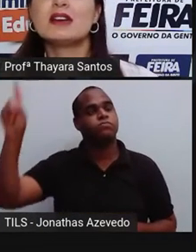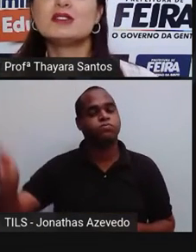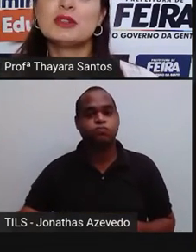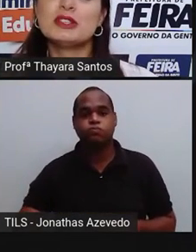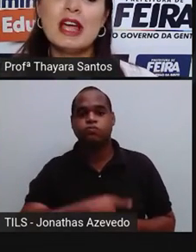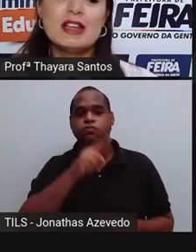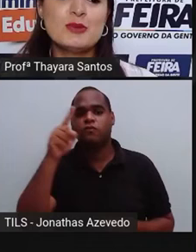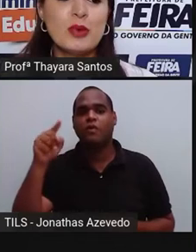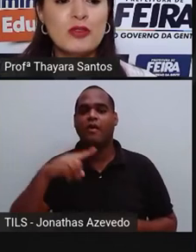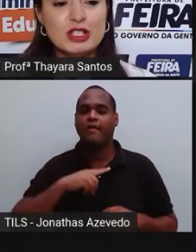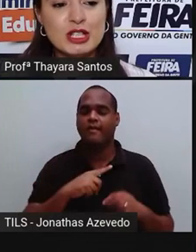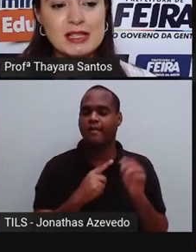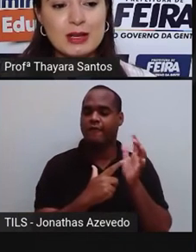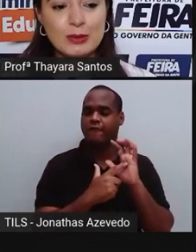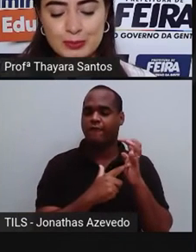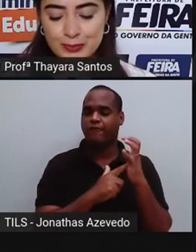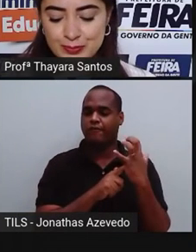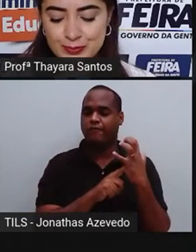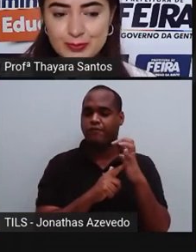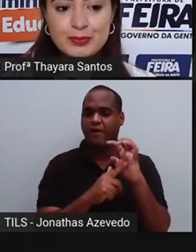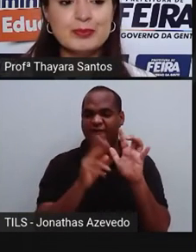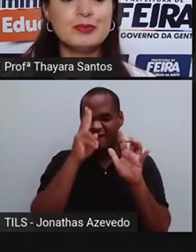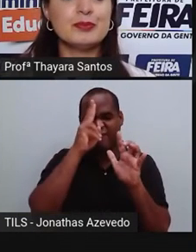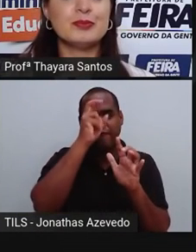uma grande quantidade por ventilação.